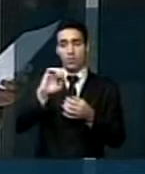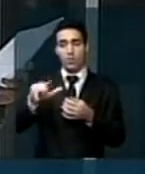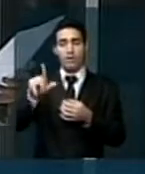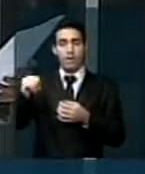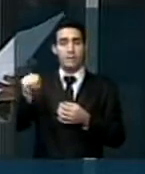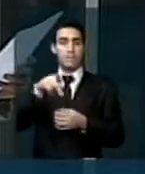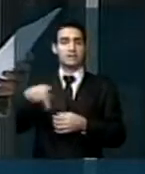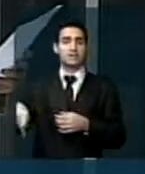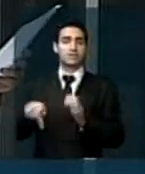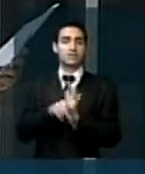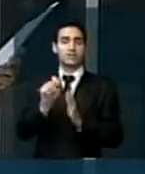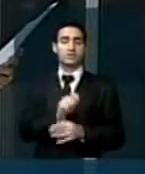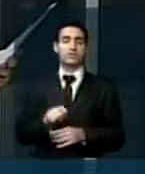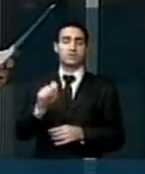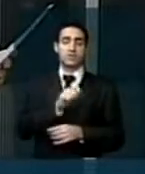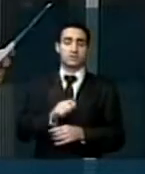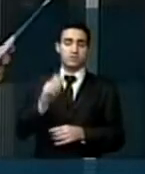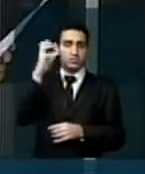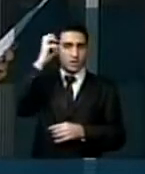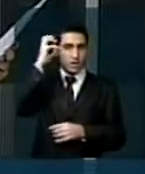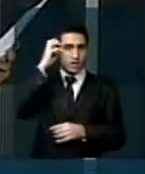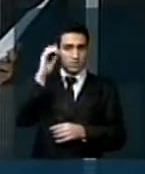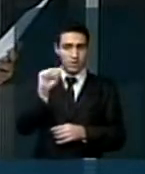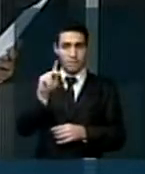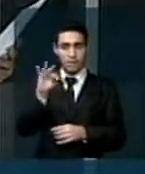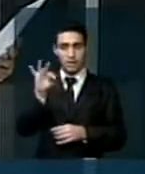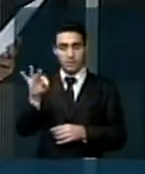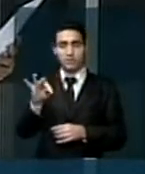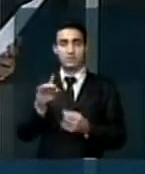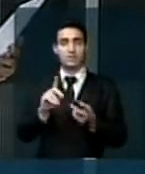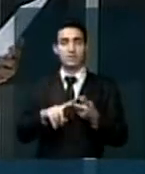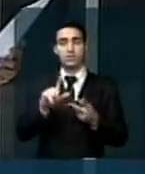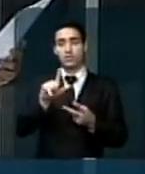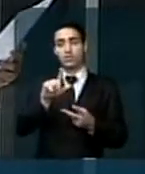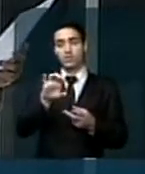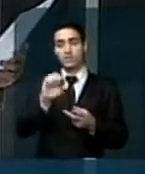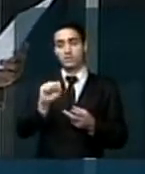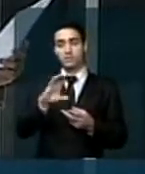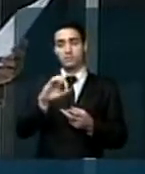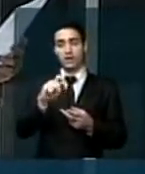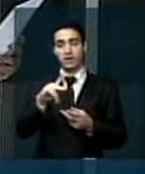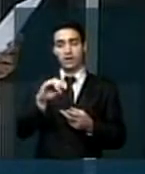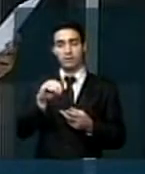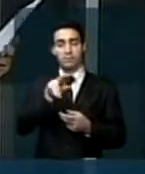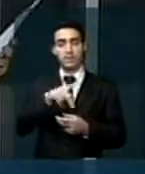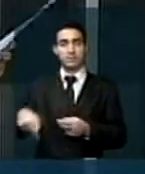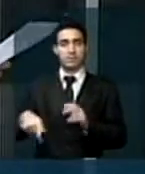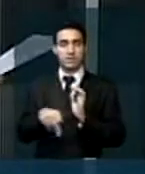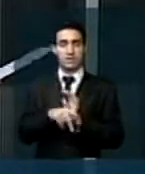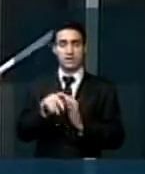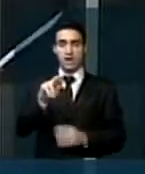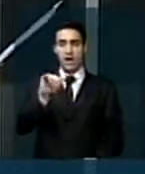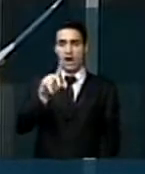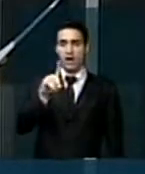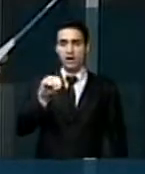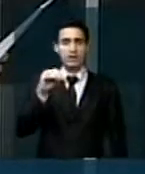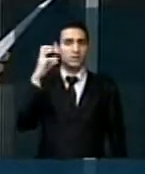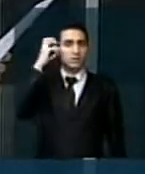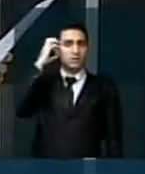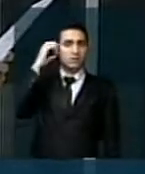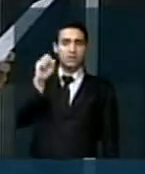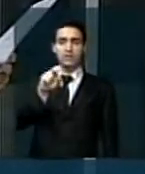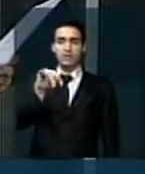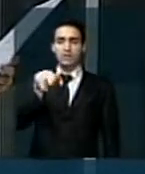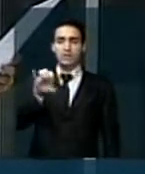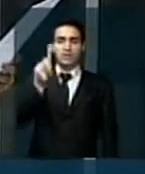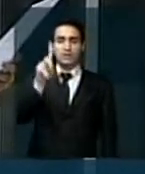Associação Brasileira de Emissoras de Rádio e Televisão, Laberte, Luiz Pardo, presidente da Associação Internacional de Rádio e Fusão, Sueli Navarro,